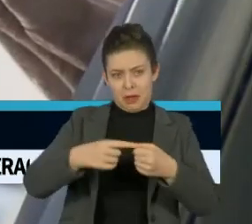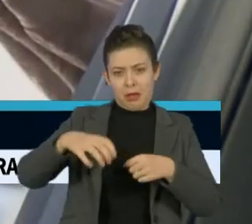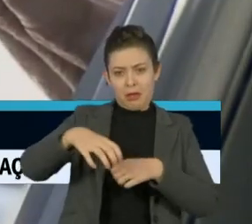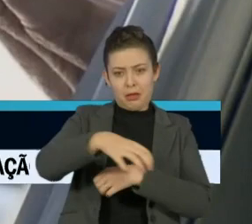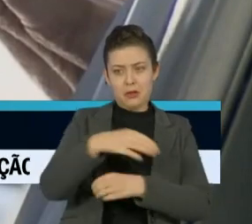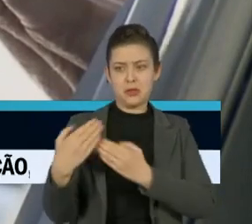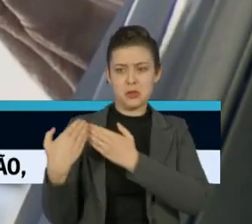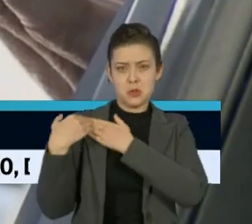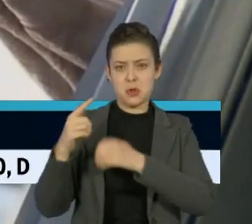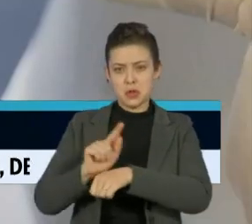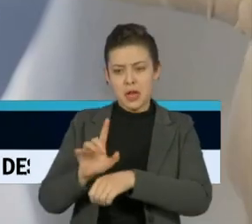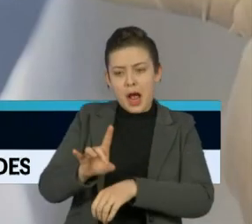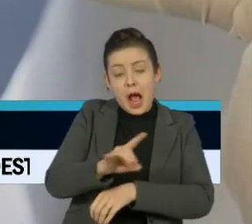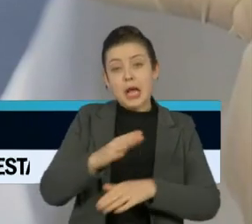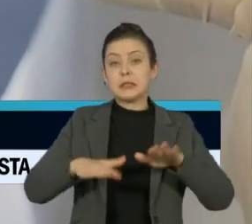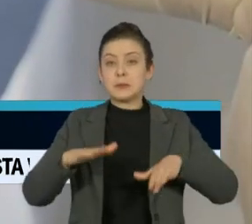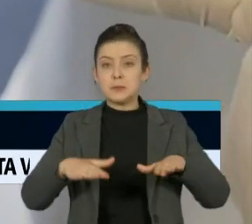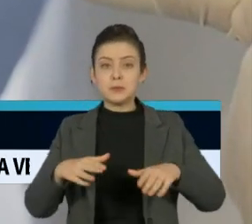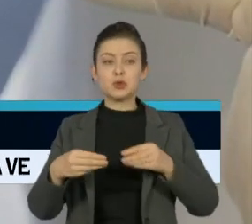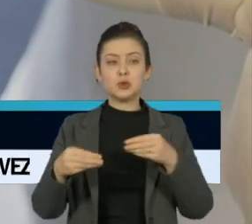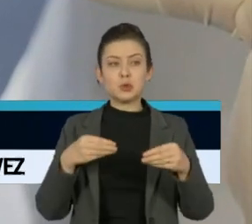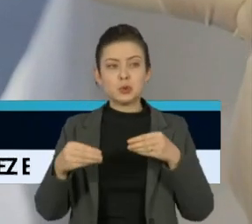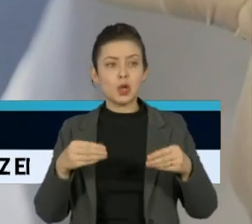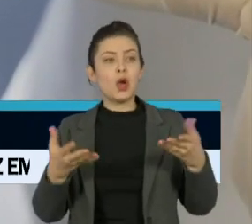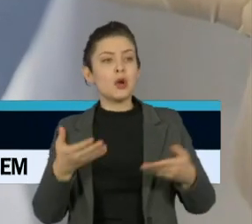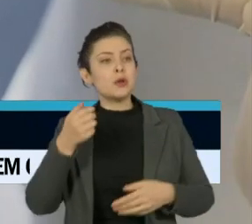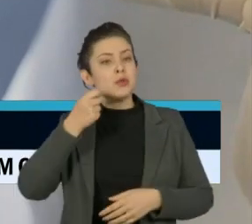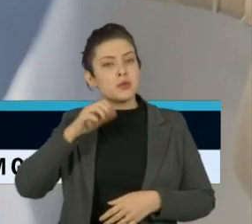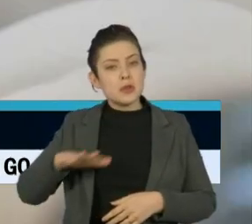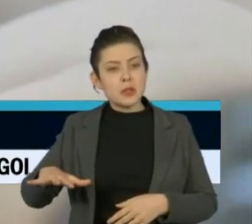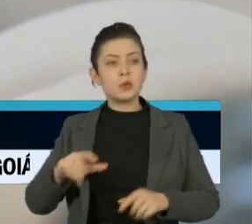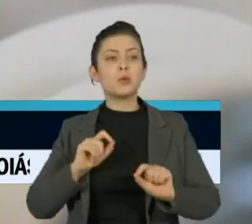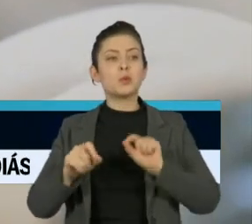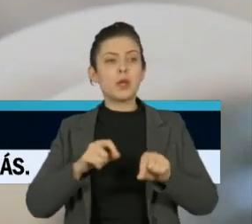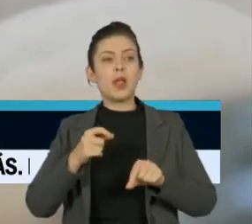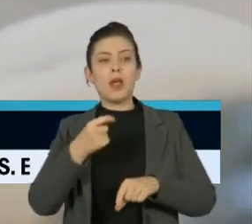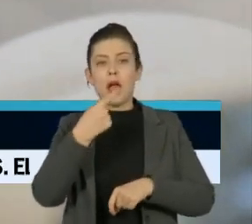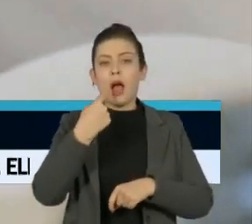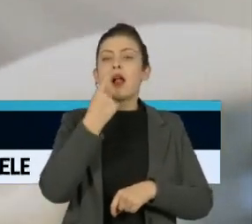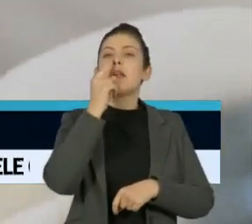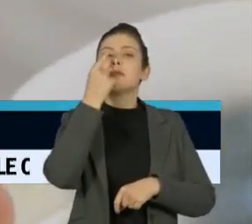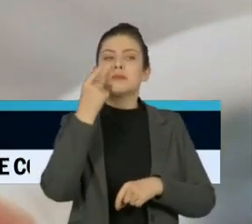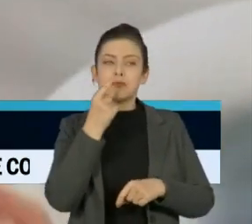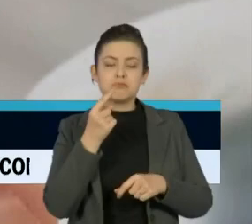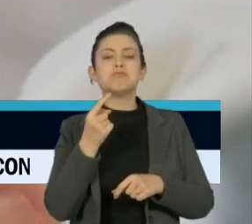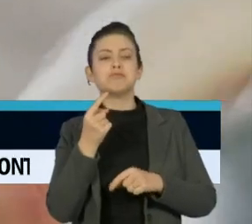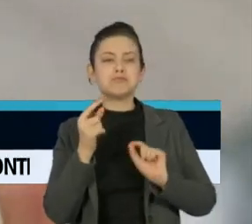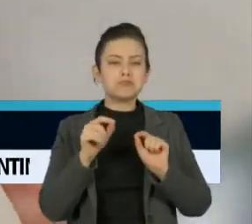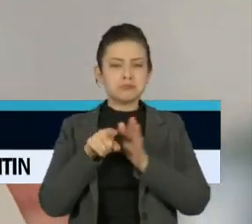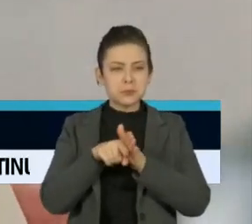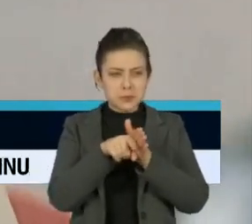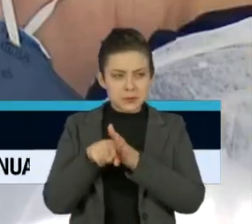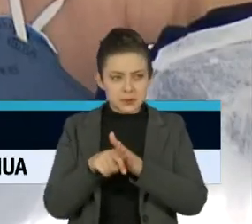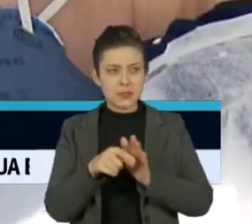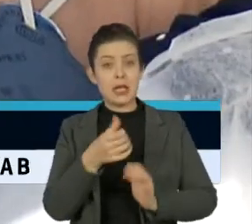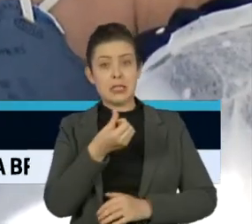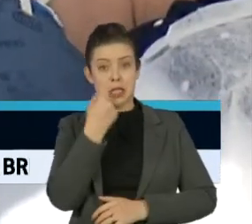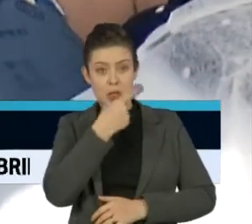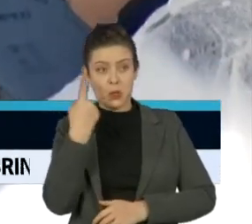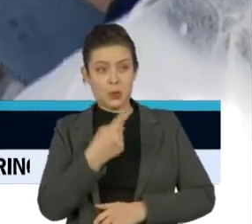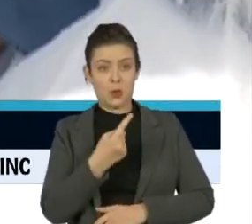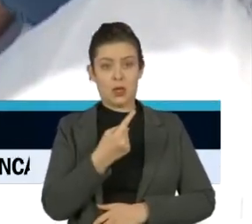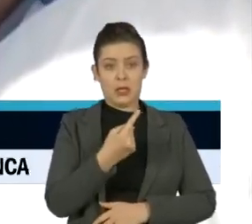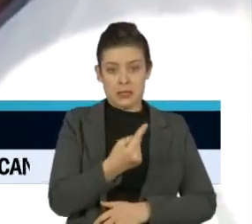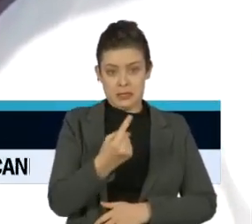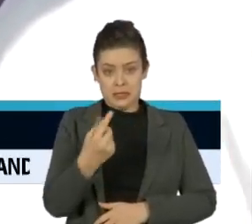litoral paulista, foi realizado hoje um drive-thru de testagem da Covid-19, e em seis horas foram 117